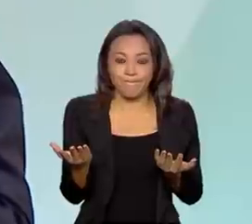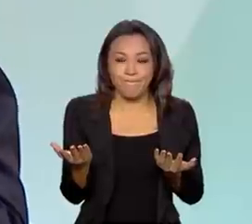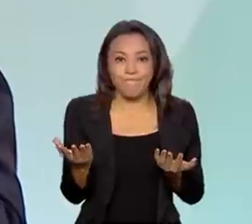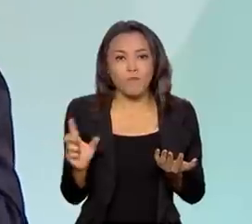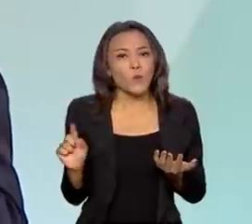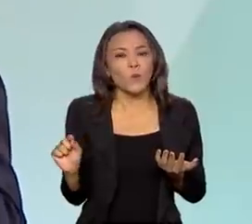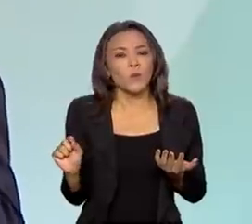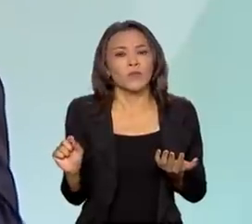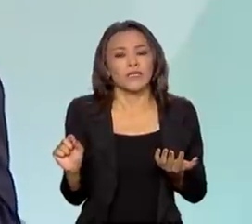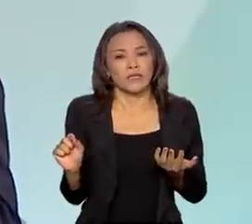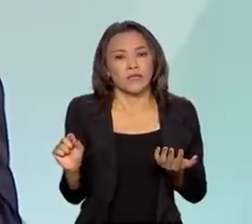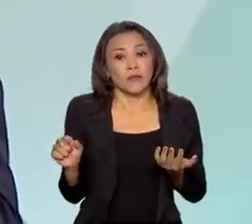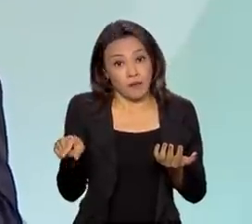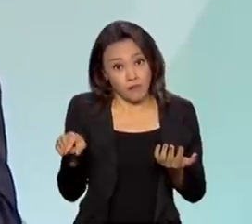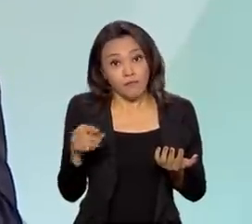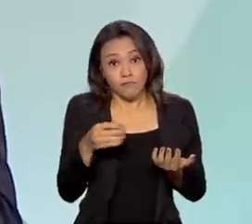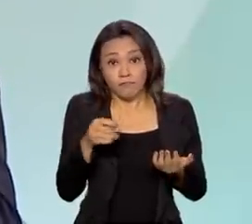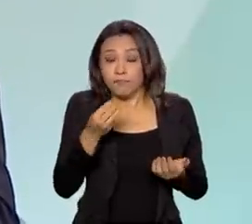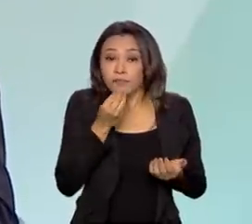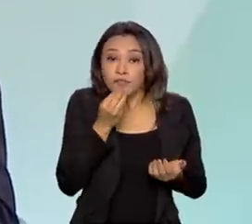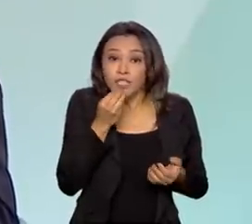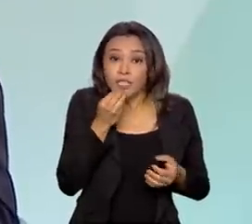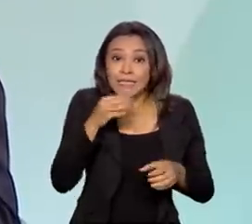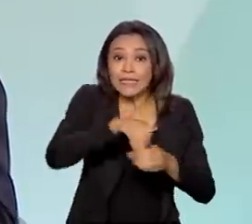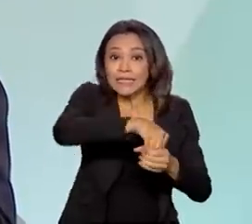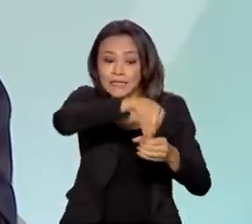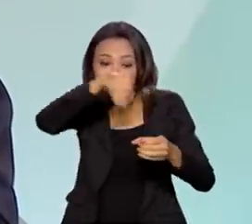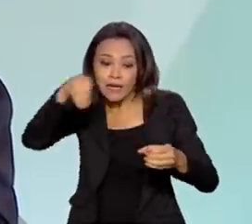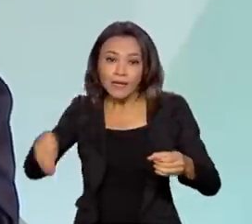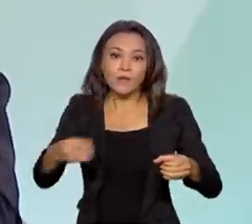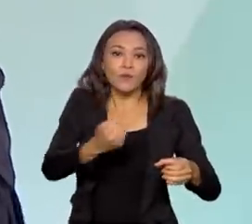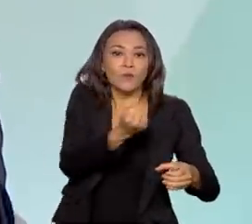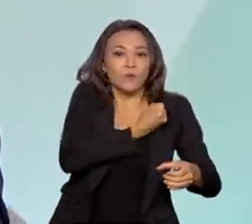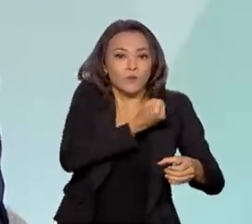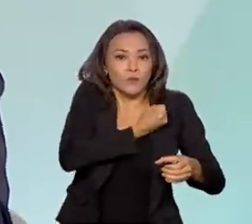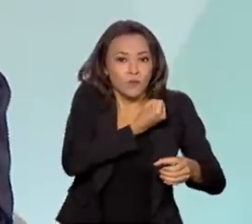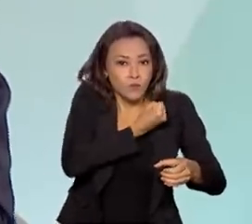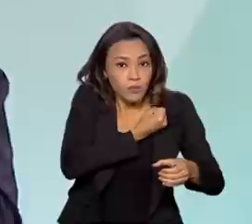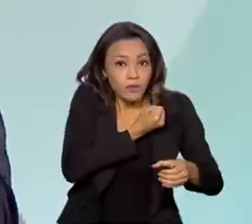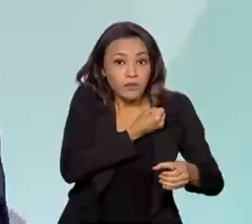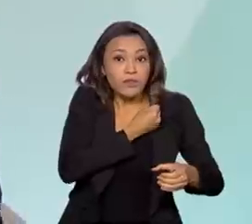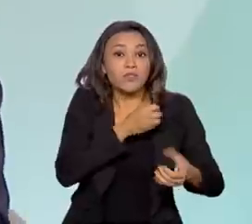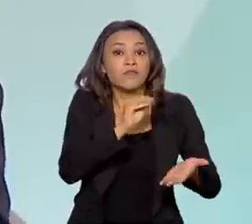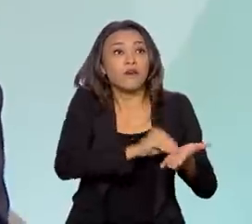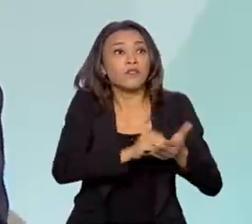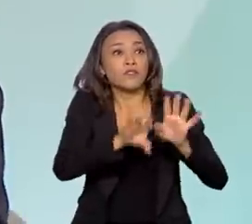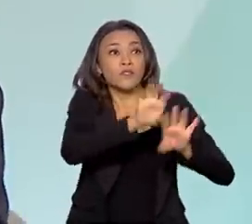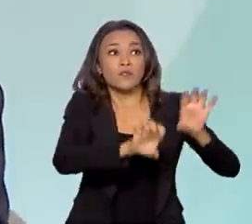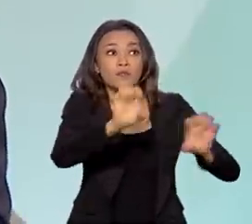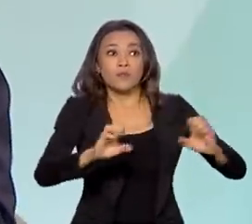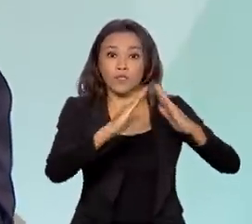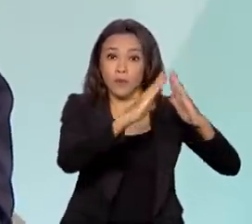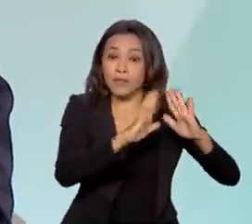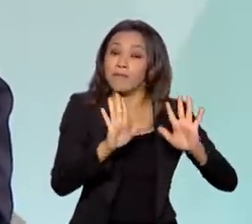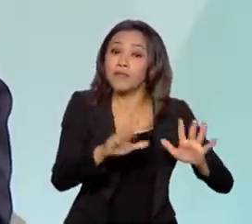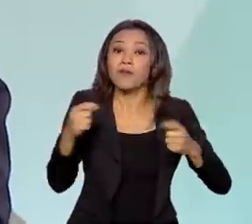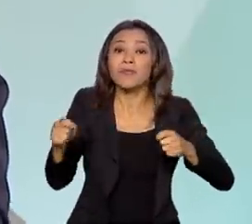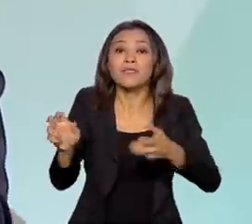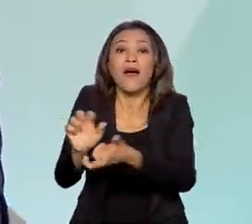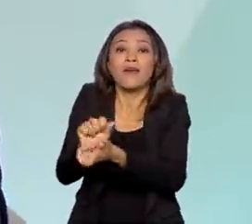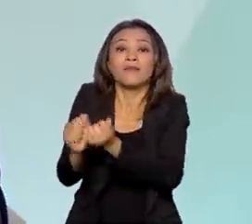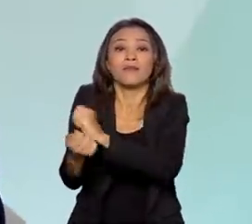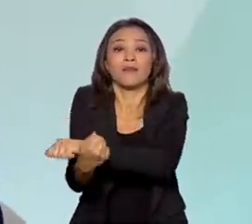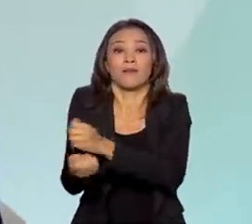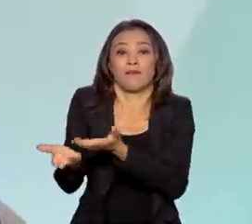sairia do cômputo do déficit habitacional se nós possibilitássemos a adequação do seu imóvel. Então, com